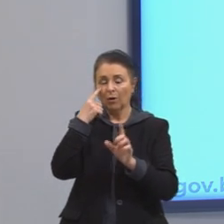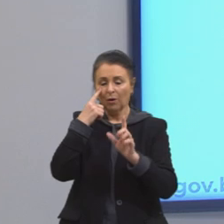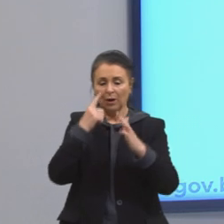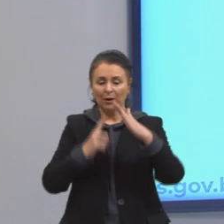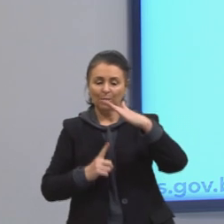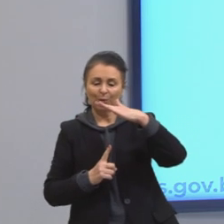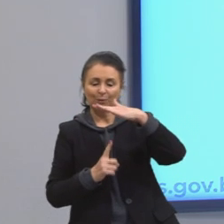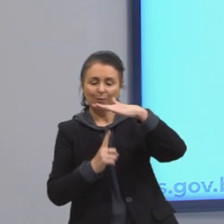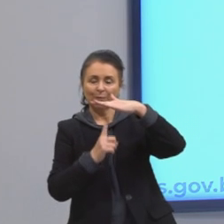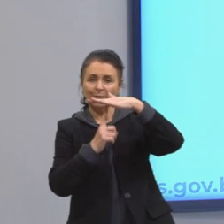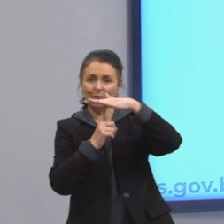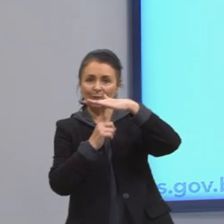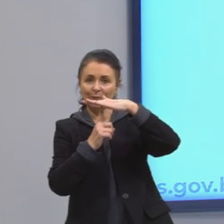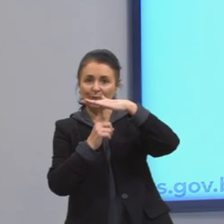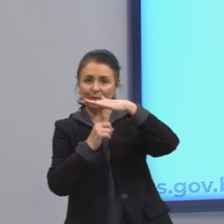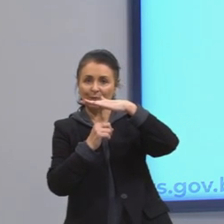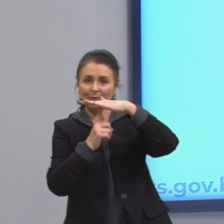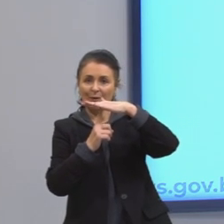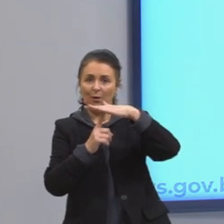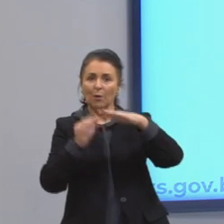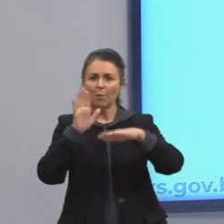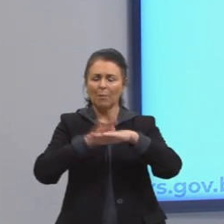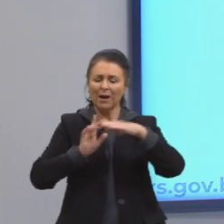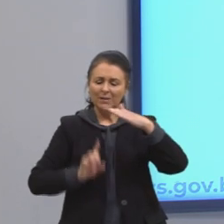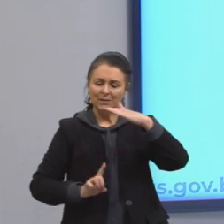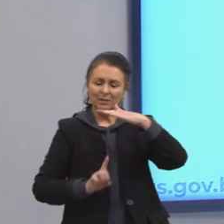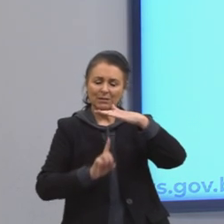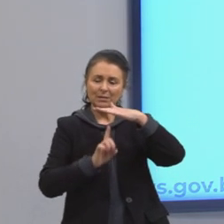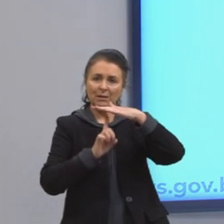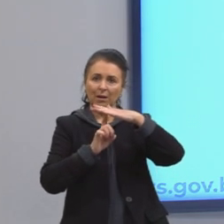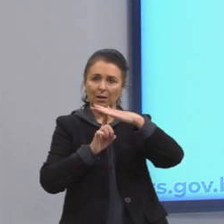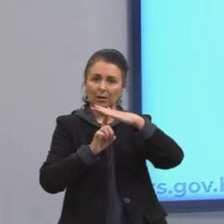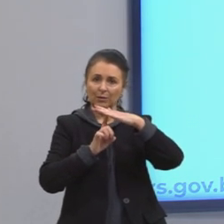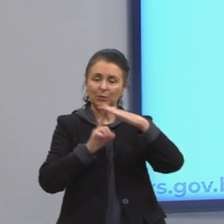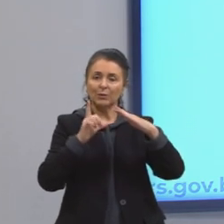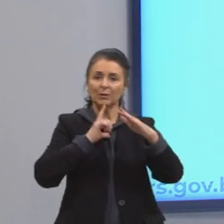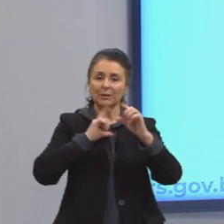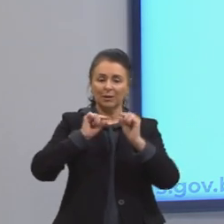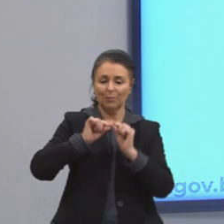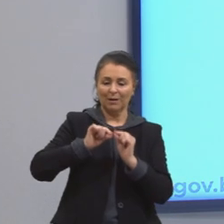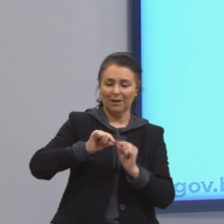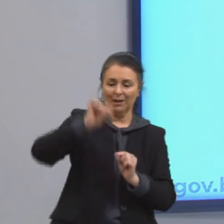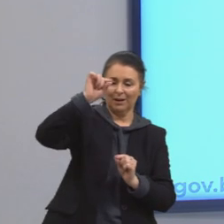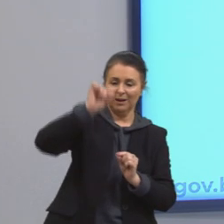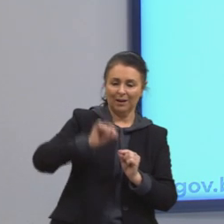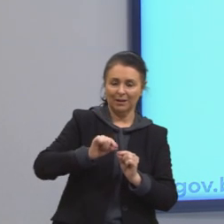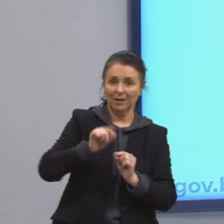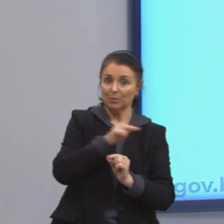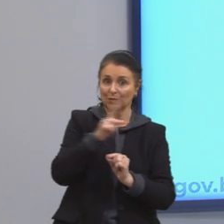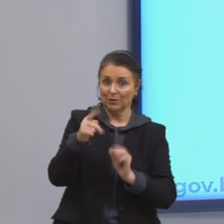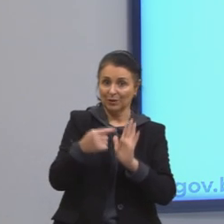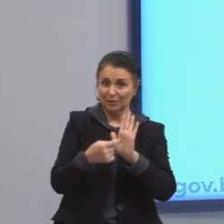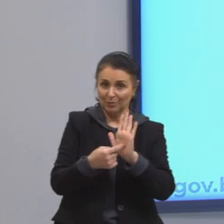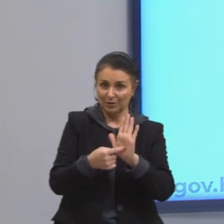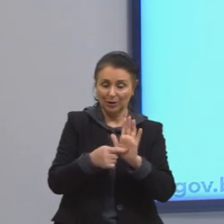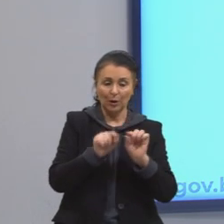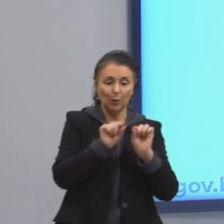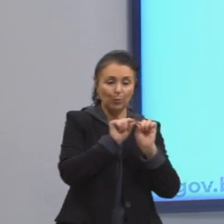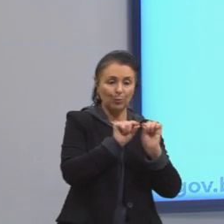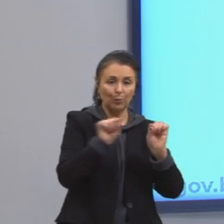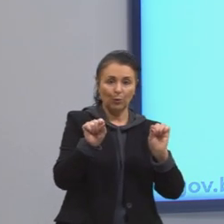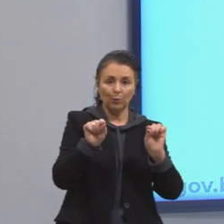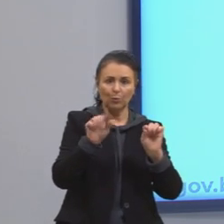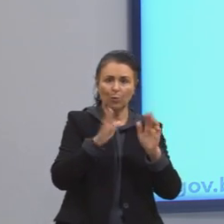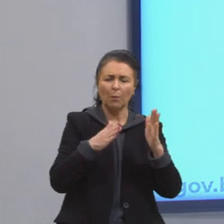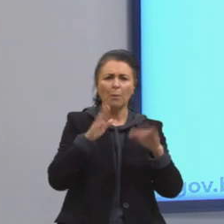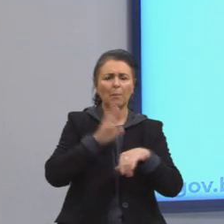do nosso gráfico. O ponto mais alto aqui, eu tracei uma reta para a gente comparar com os outros pontinhos. O ponto mais alto